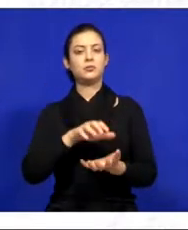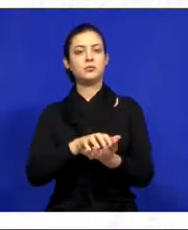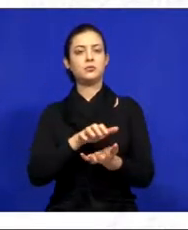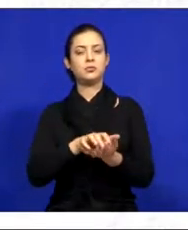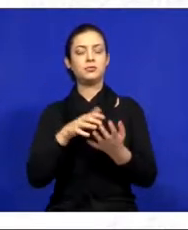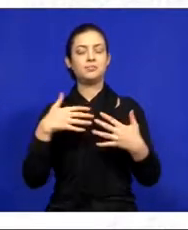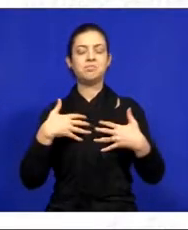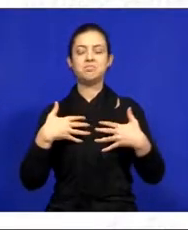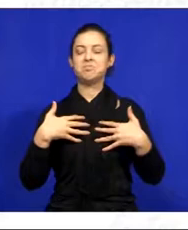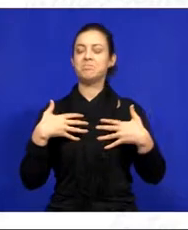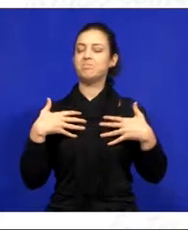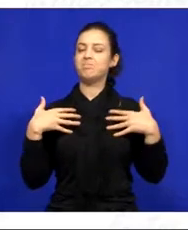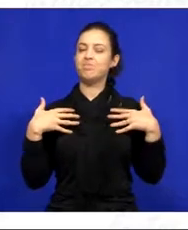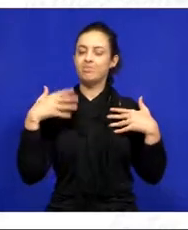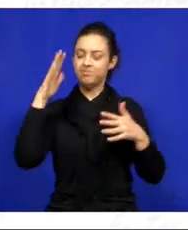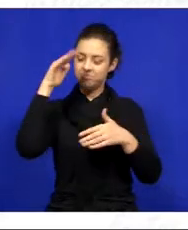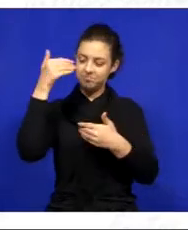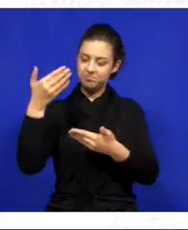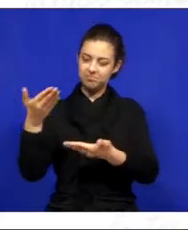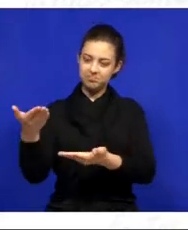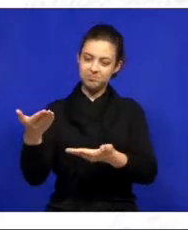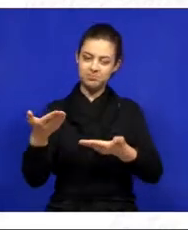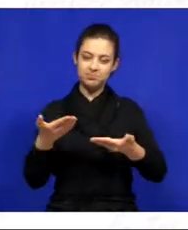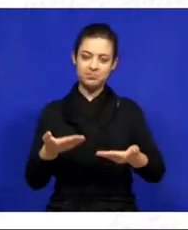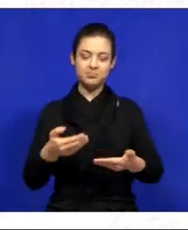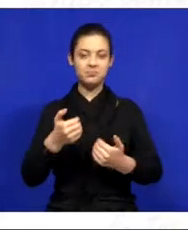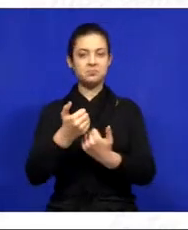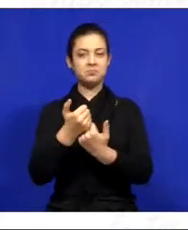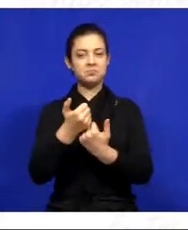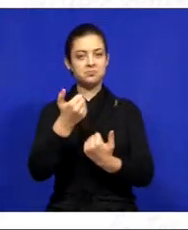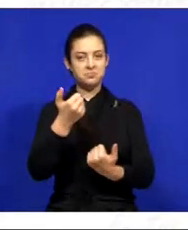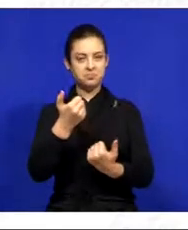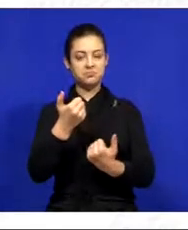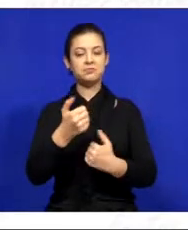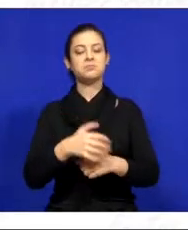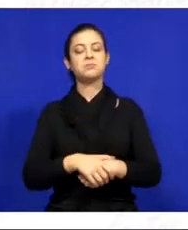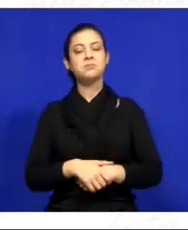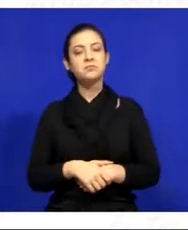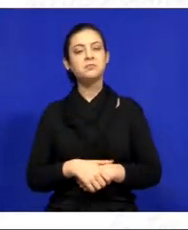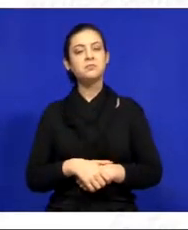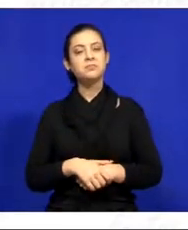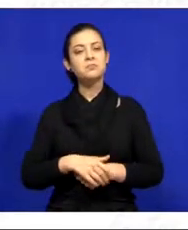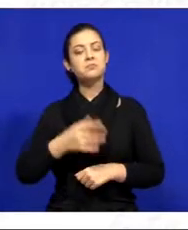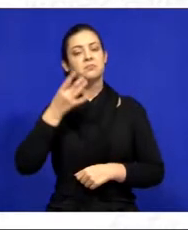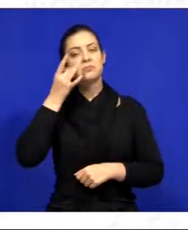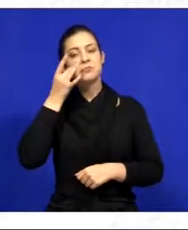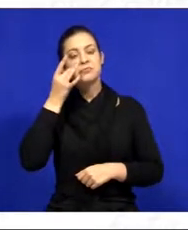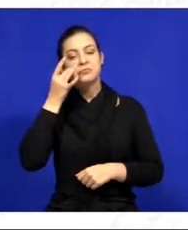alegria muito grande, uma honra receber o ministro aqui, que esteve